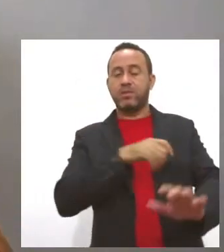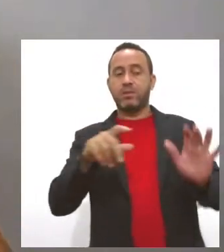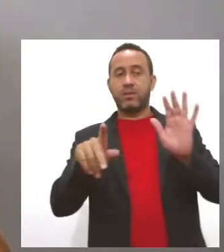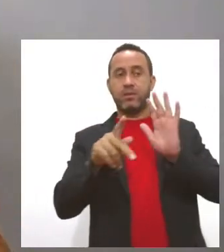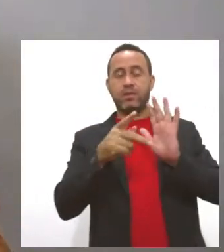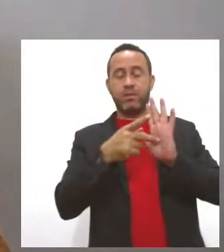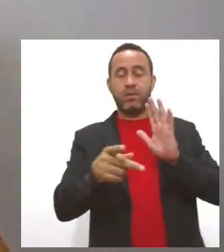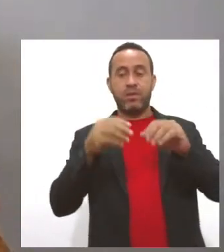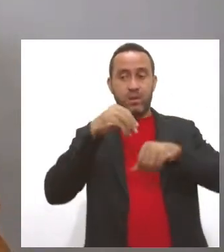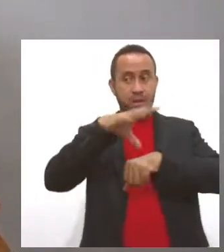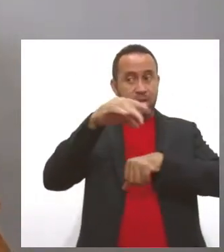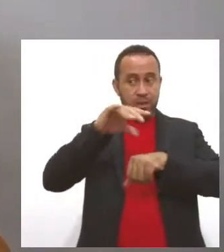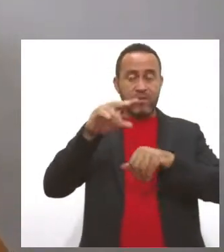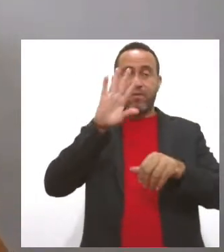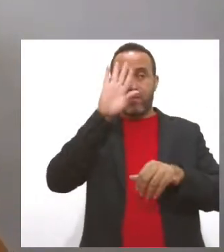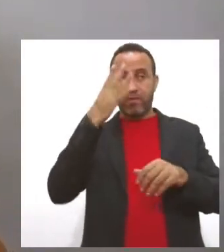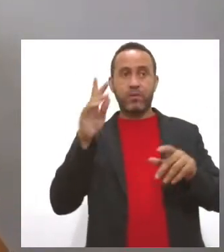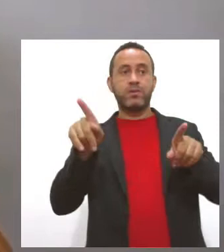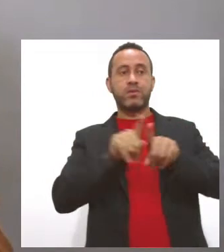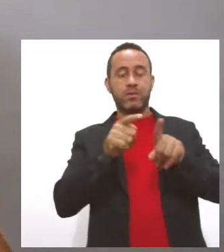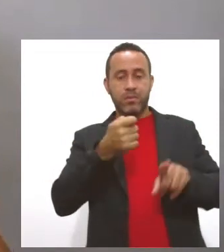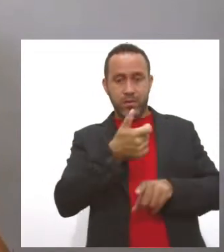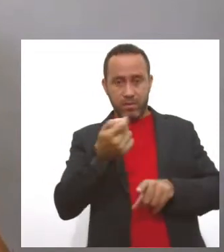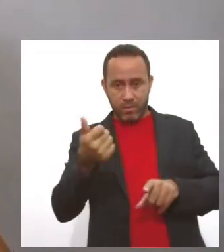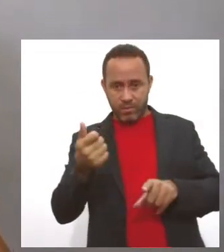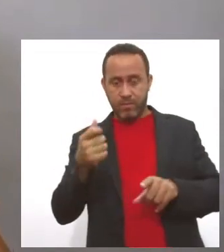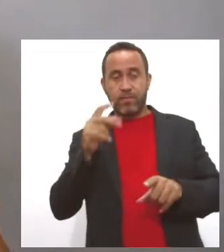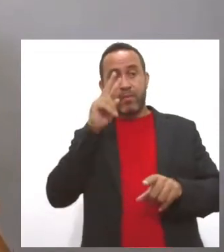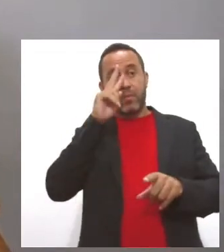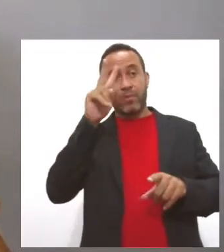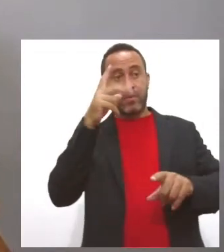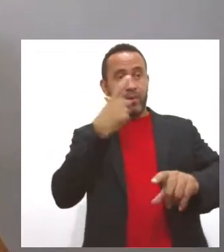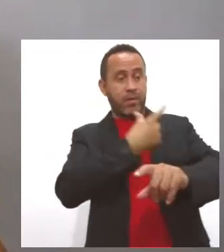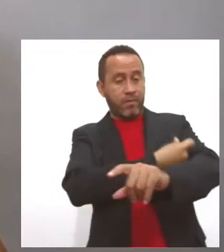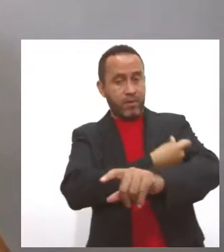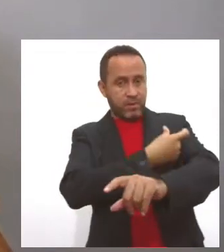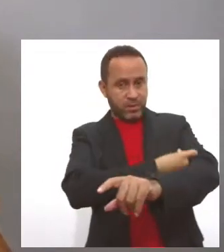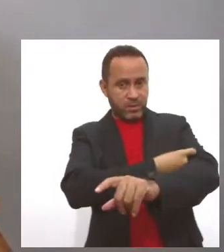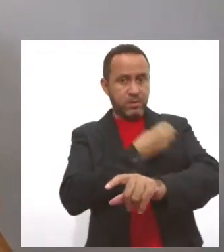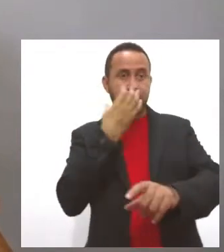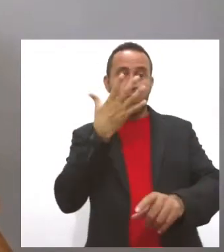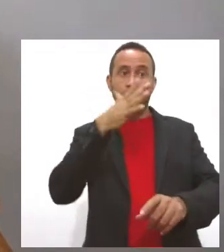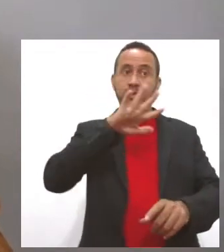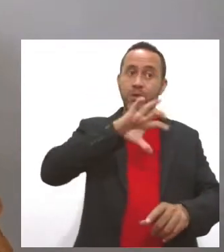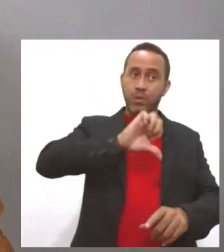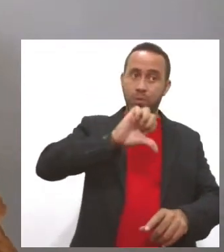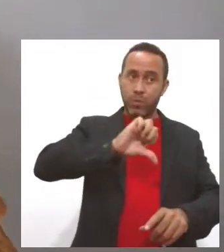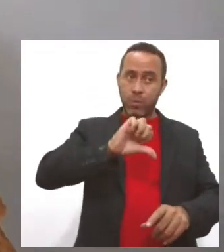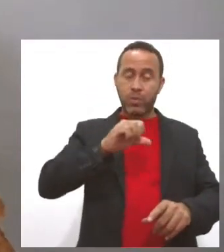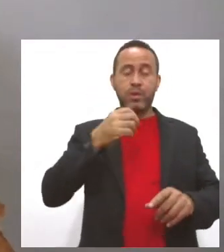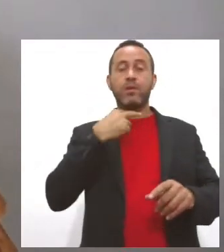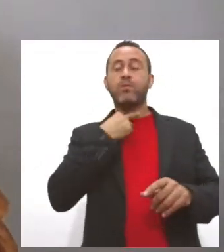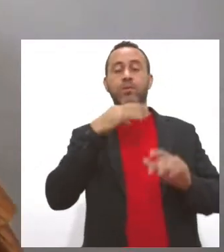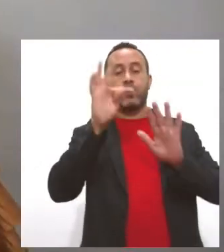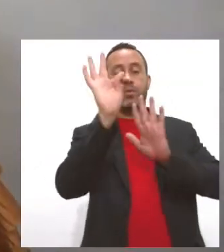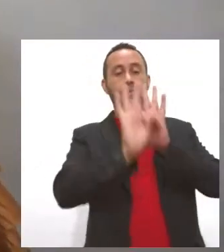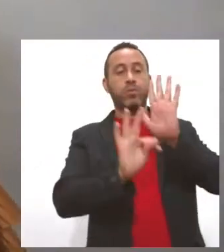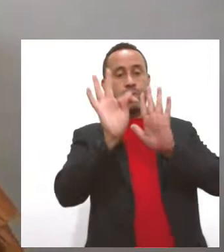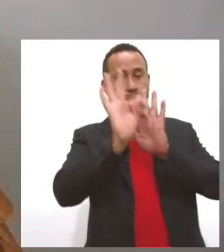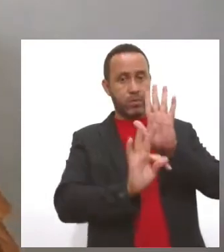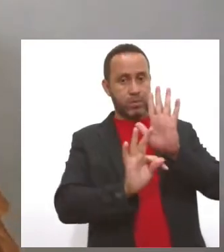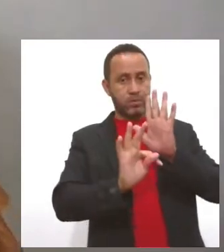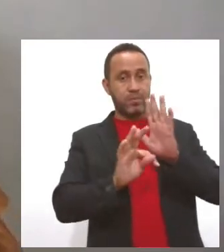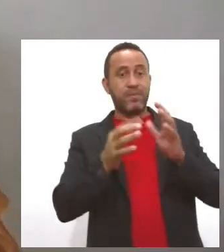falsas sobre a vacina, sobre a eficácia da vacina e sobre todo o programa de vacinação. De acordo com o texto, quem se omitir,